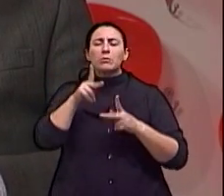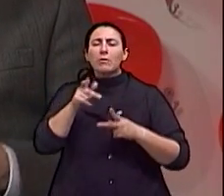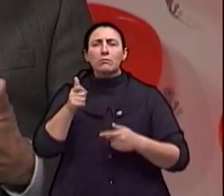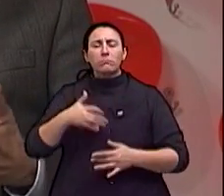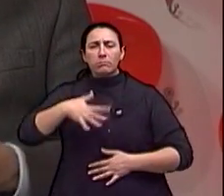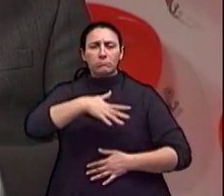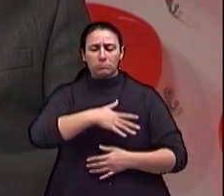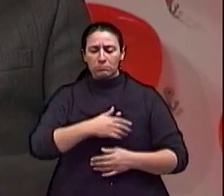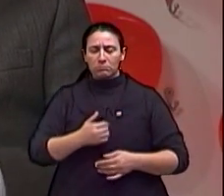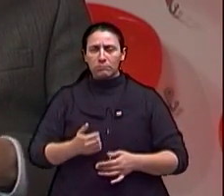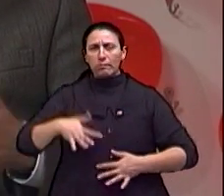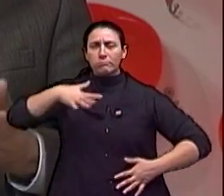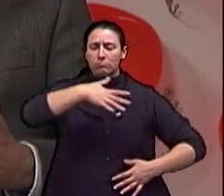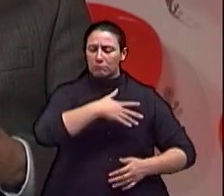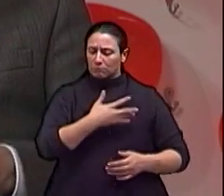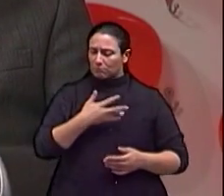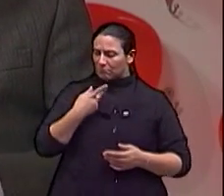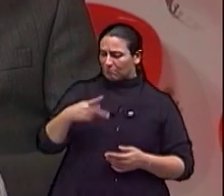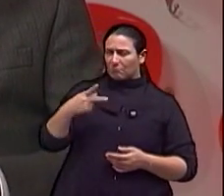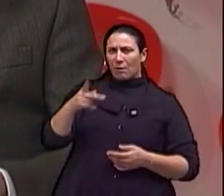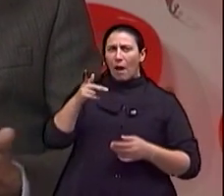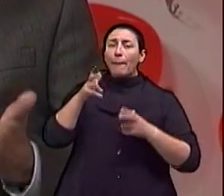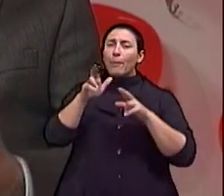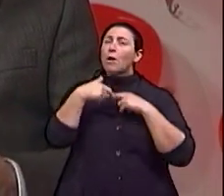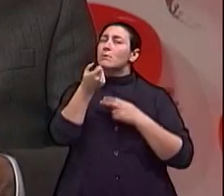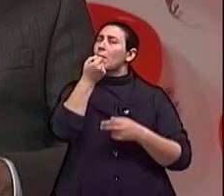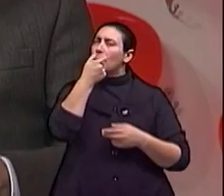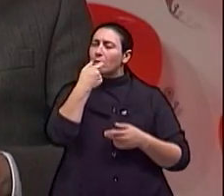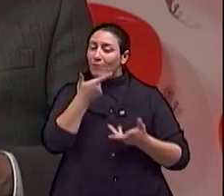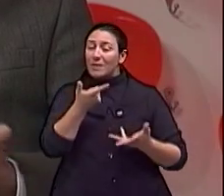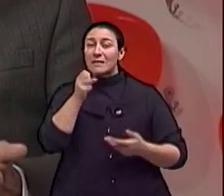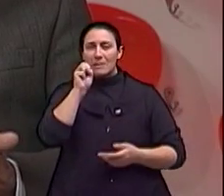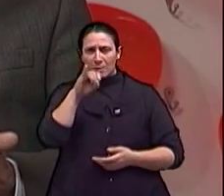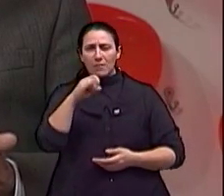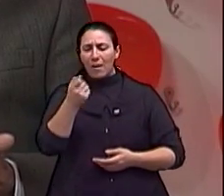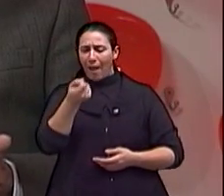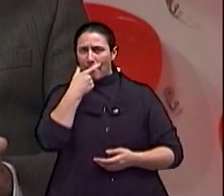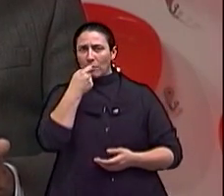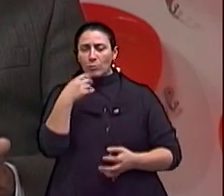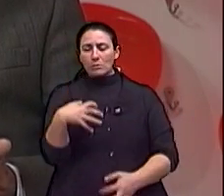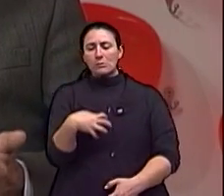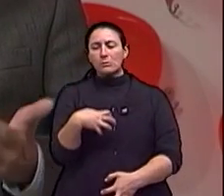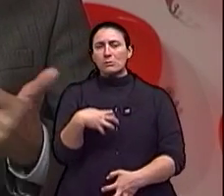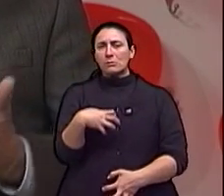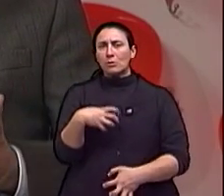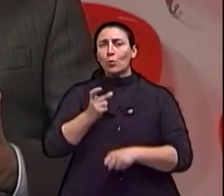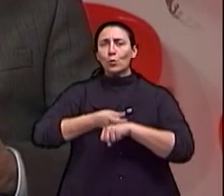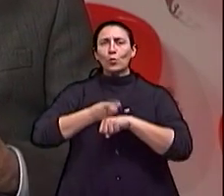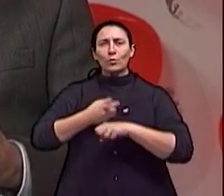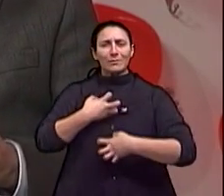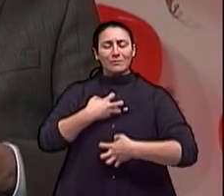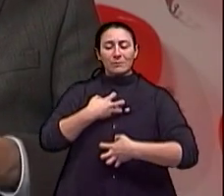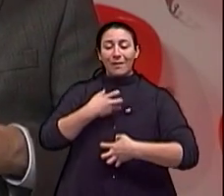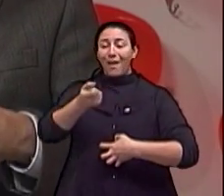grosseiros, consequente ao uso do remédio. E sem o remédio ele fica muito rígido. Então, ele precisa do remédio, mas o remédio também